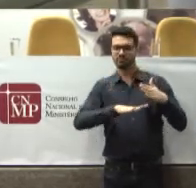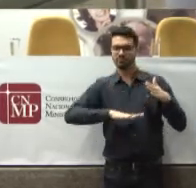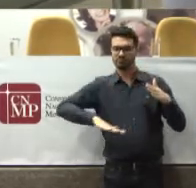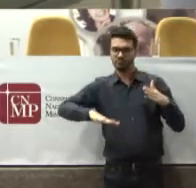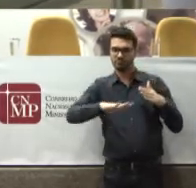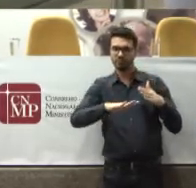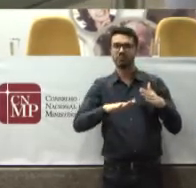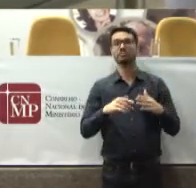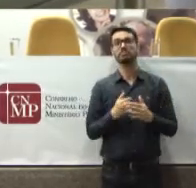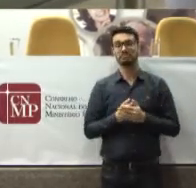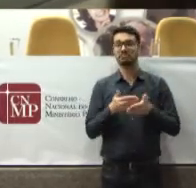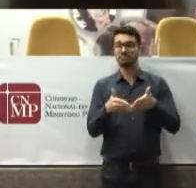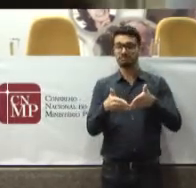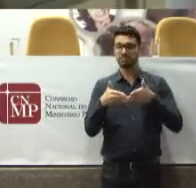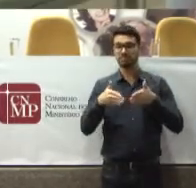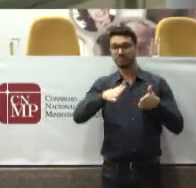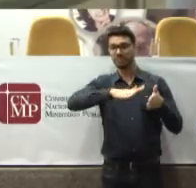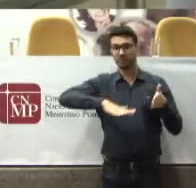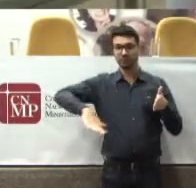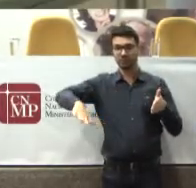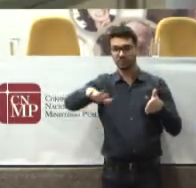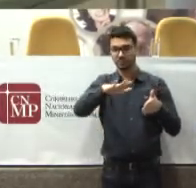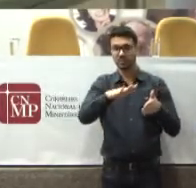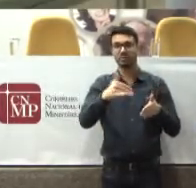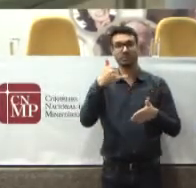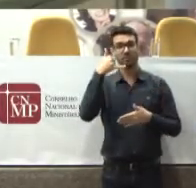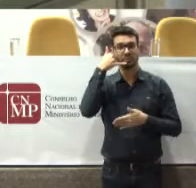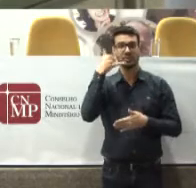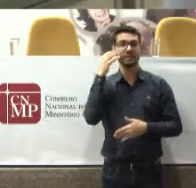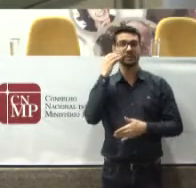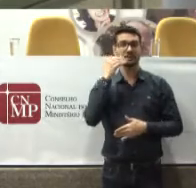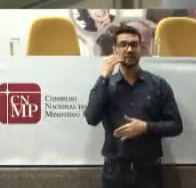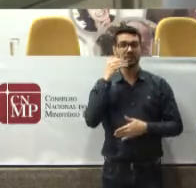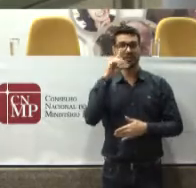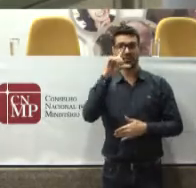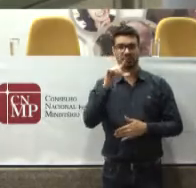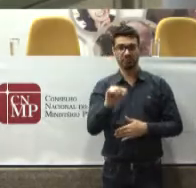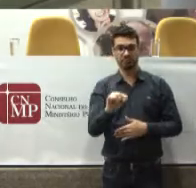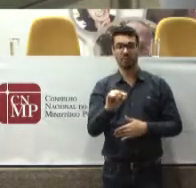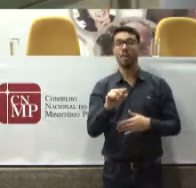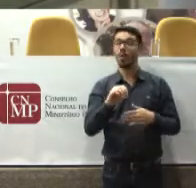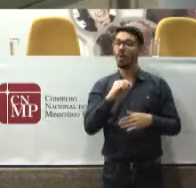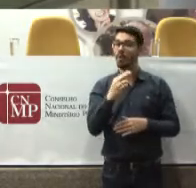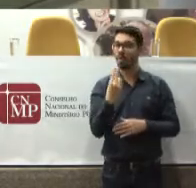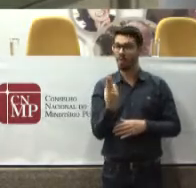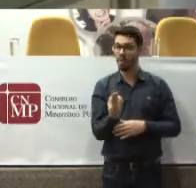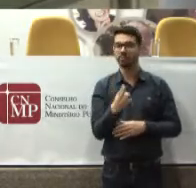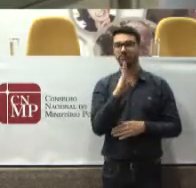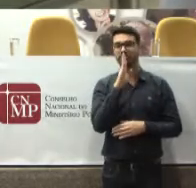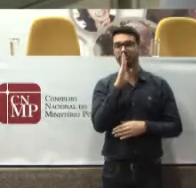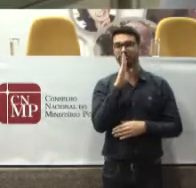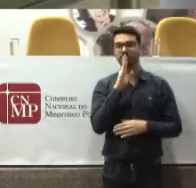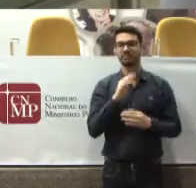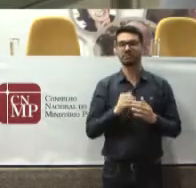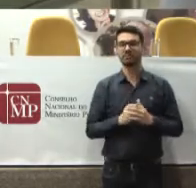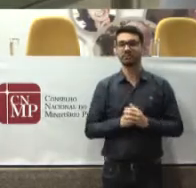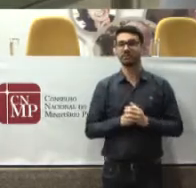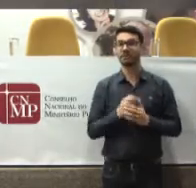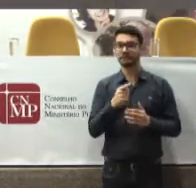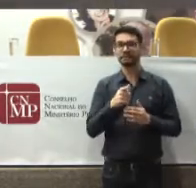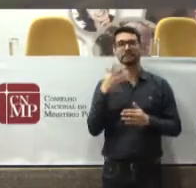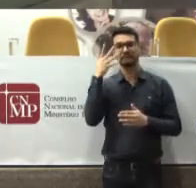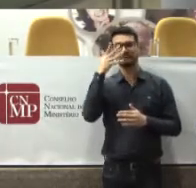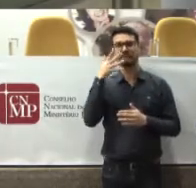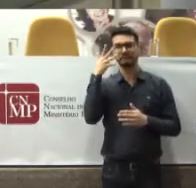Solicitamos a todos a gentileza de desligarem seus aparelhos eletroeletrônicos ou os manterem no modo silencioso durante